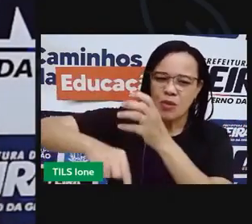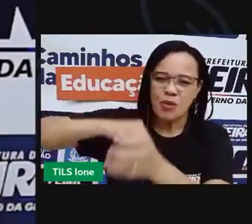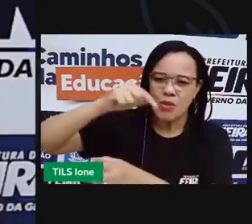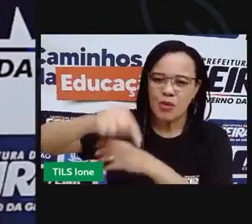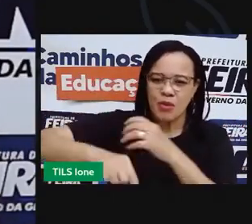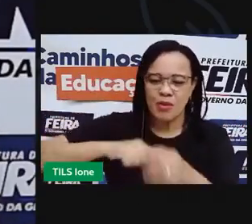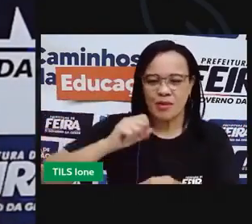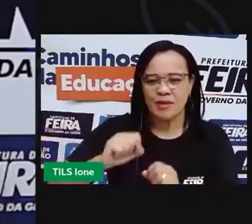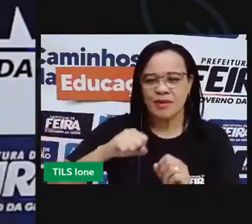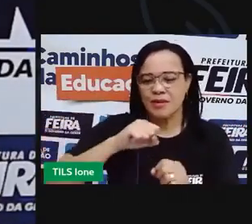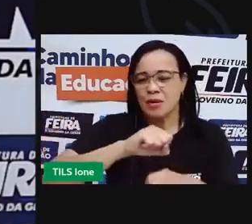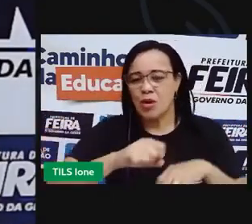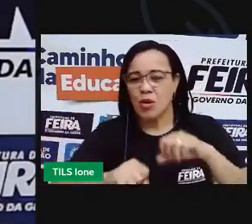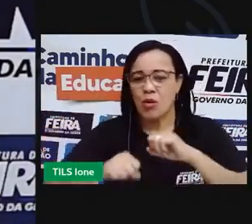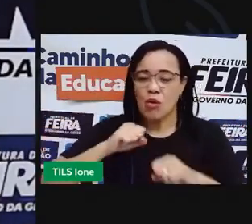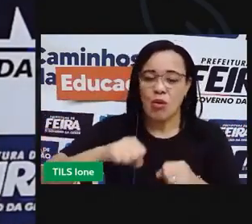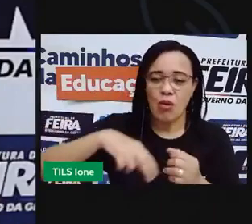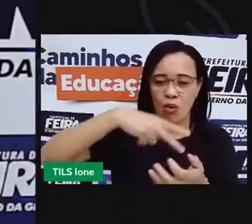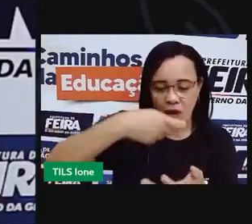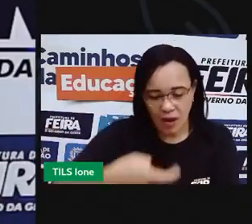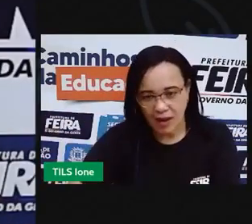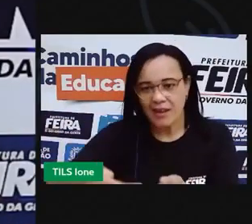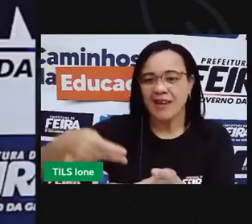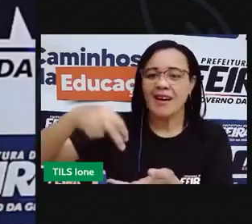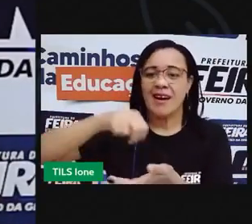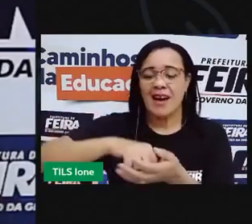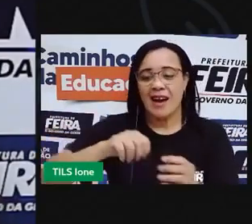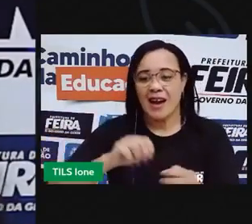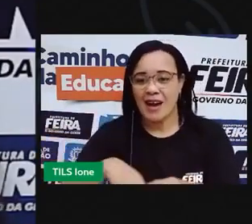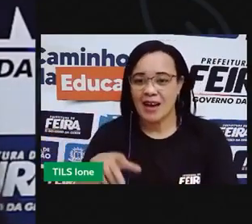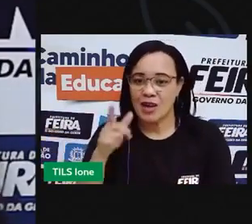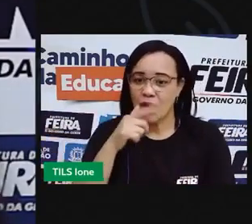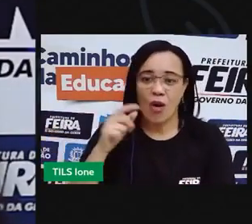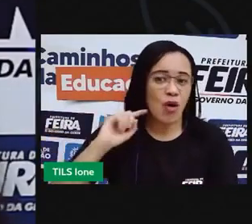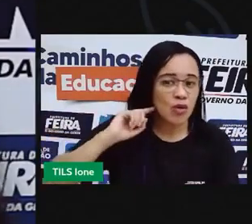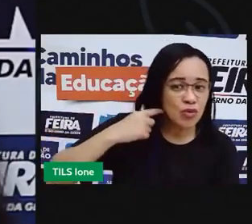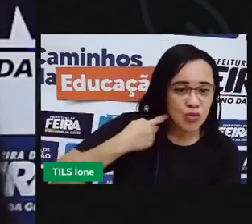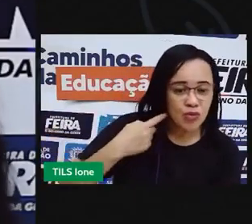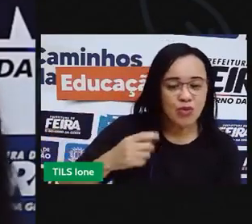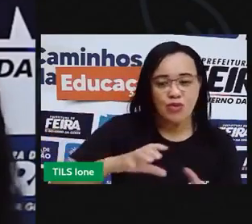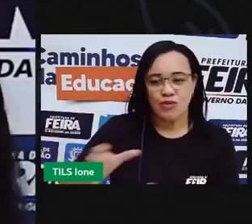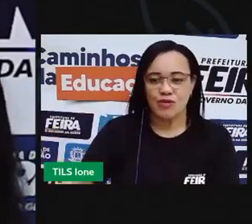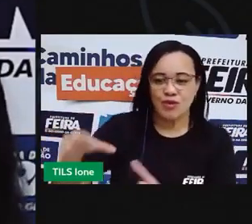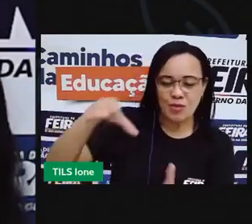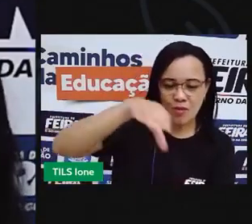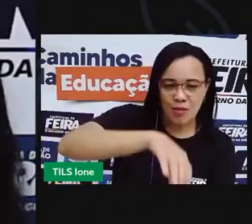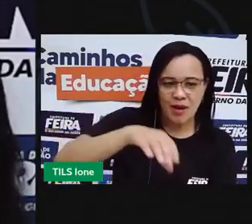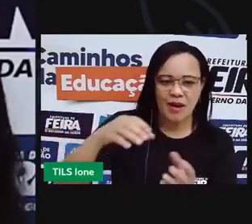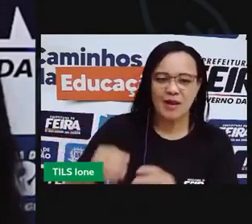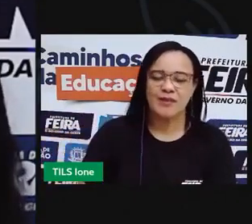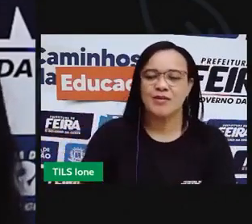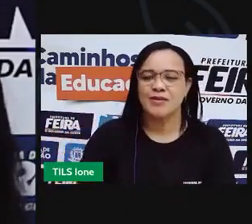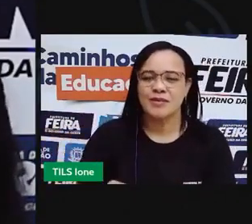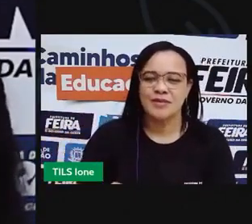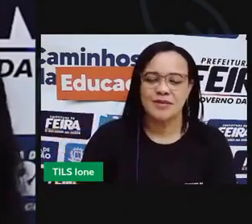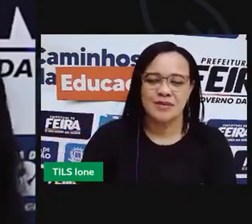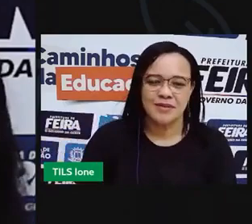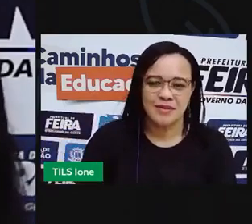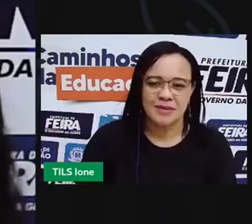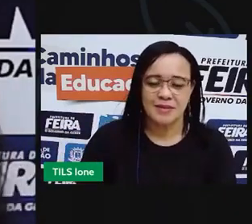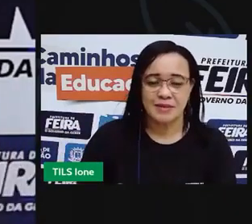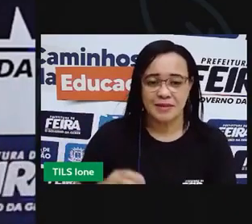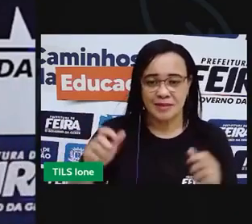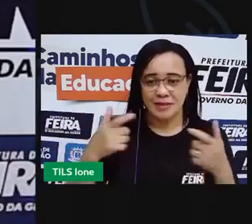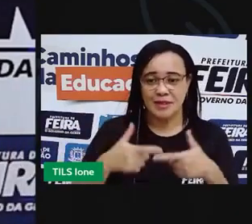Corre, tropeça, escorrega, olha a lana. Vira o balde, derruba e escorrega. A sorte